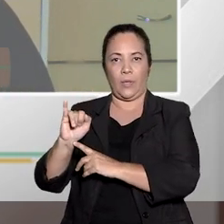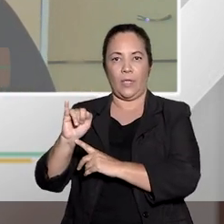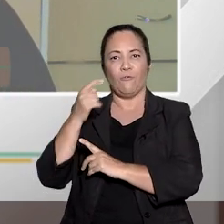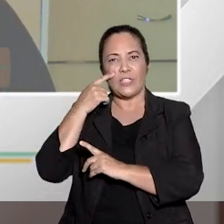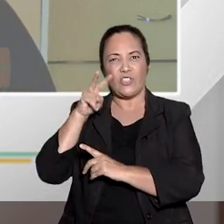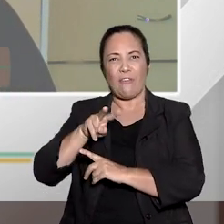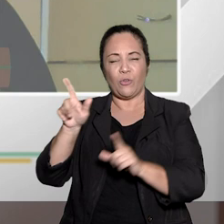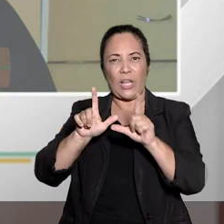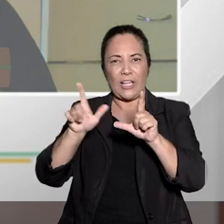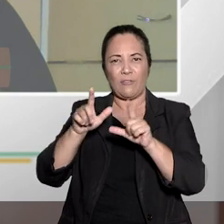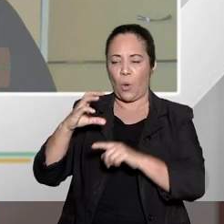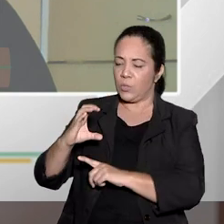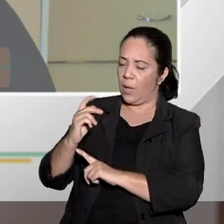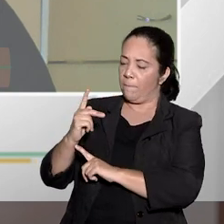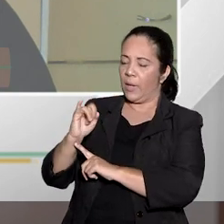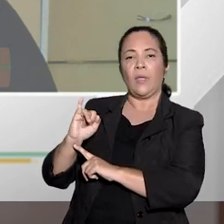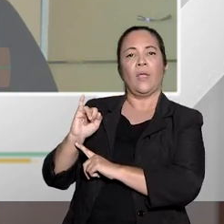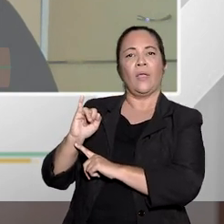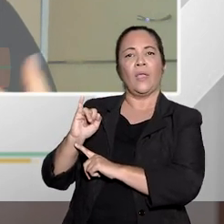assistindo televisão,